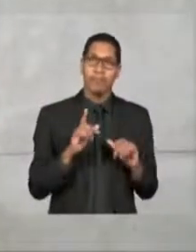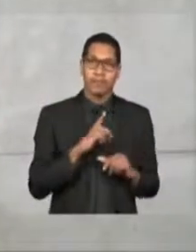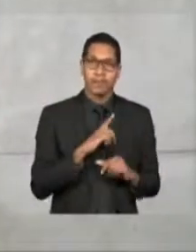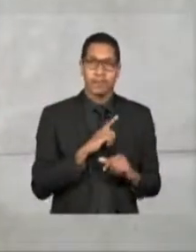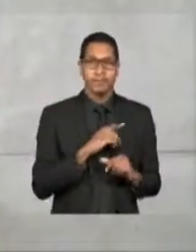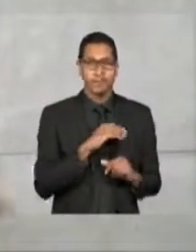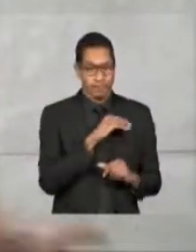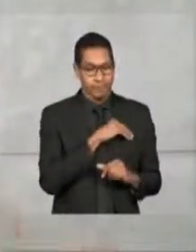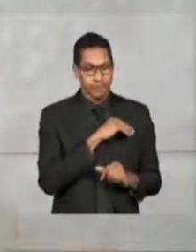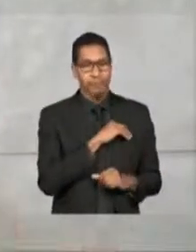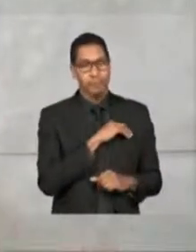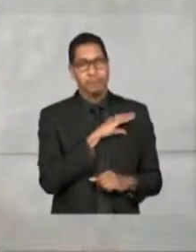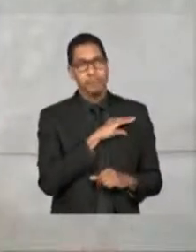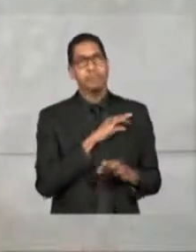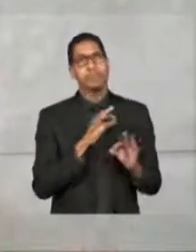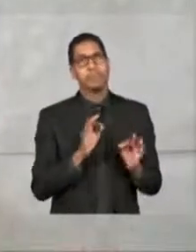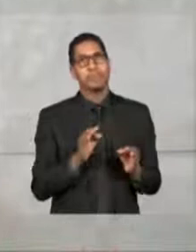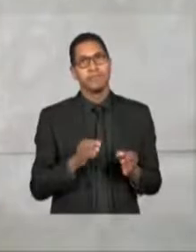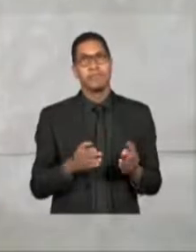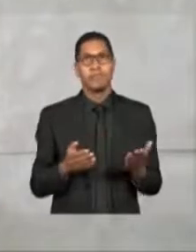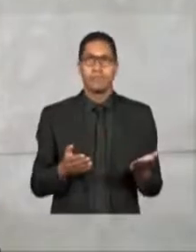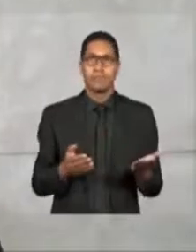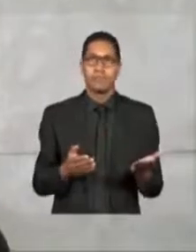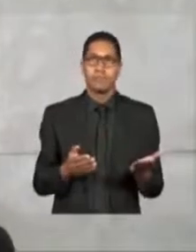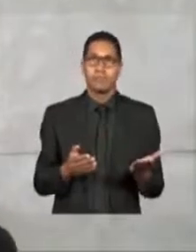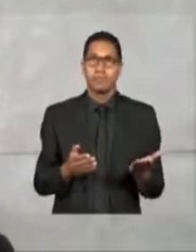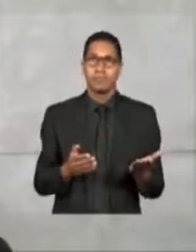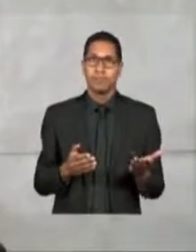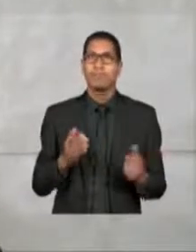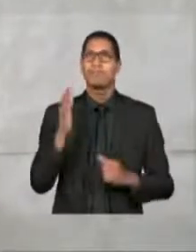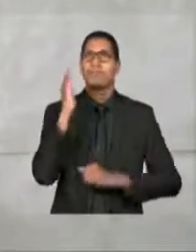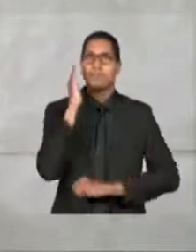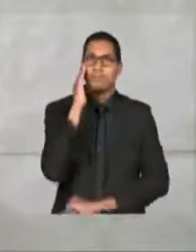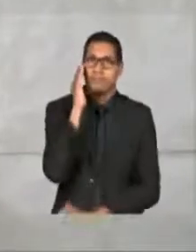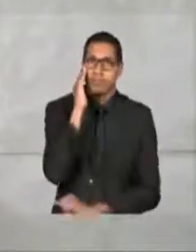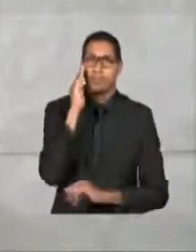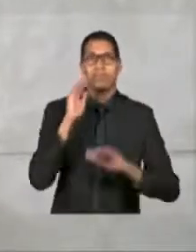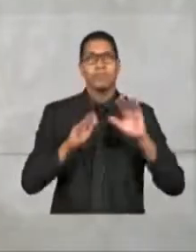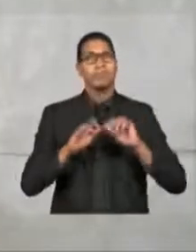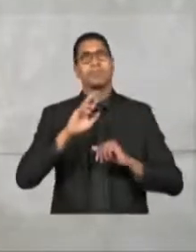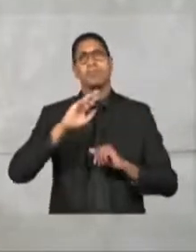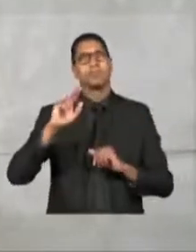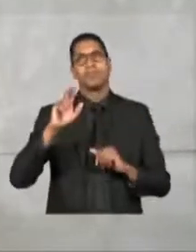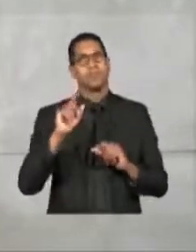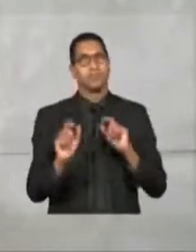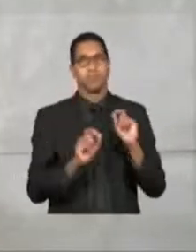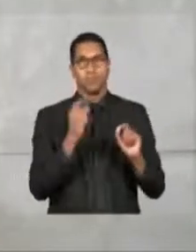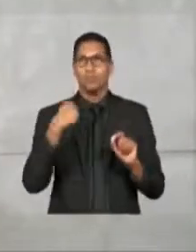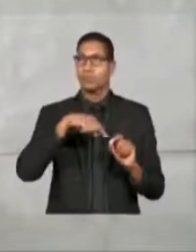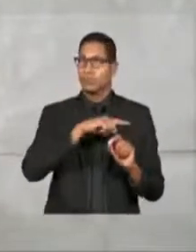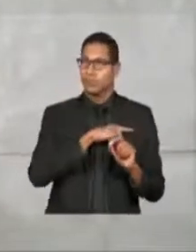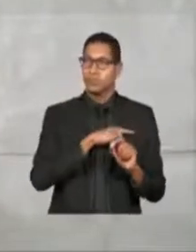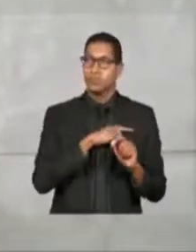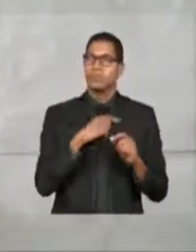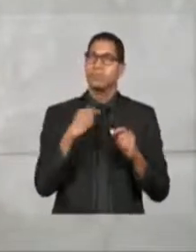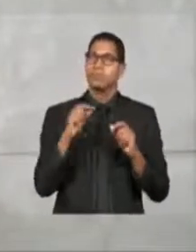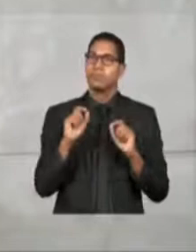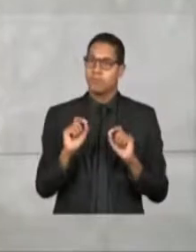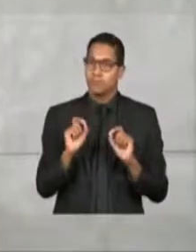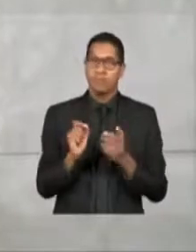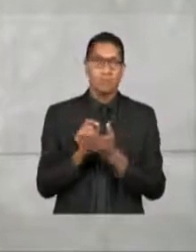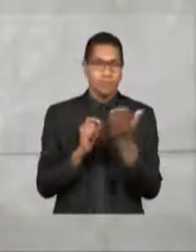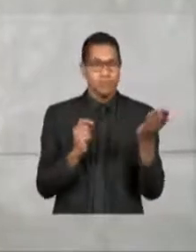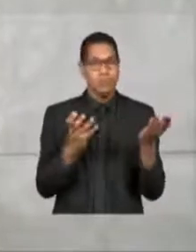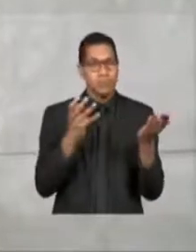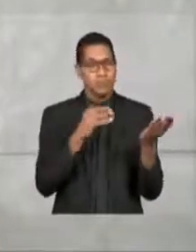um aumento significativo. Eu sei que talvez não seja o que nós deveríamos, que vocês